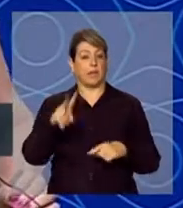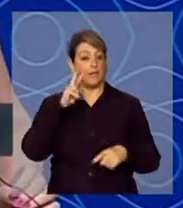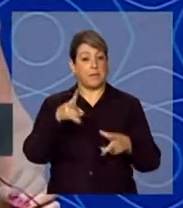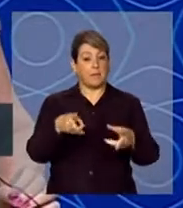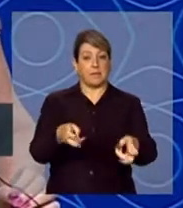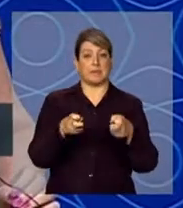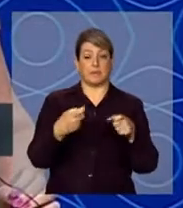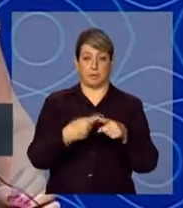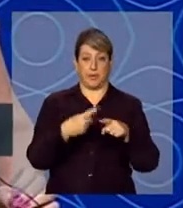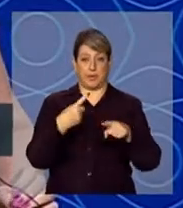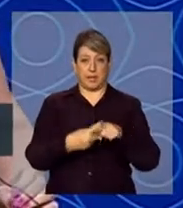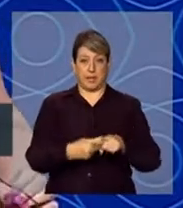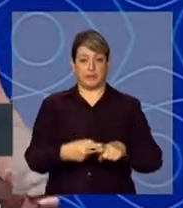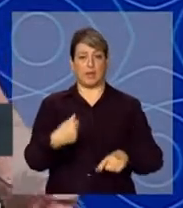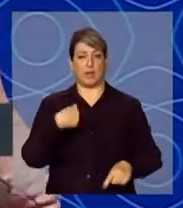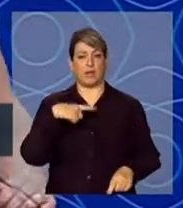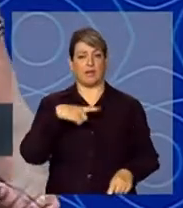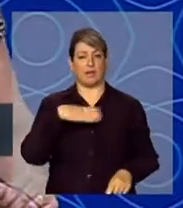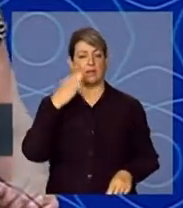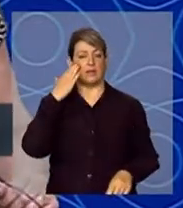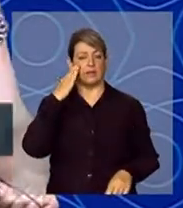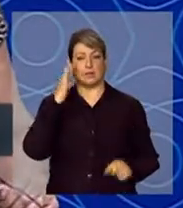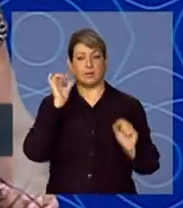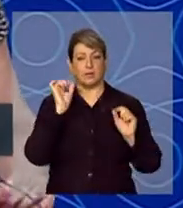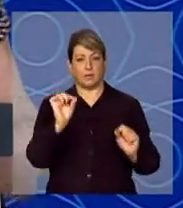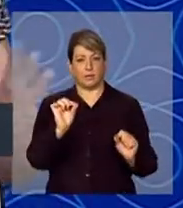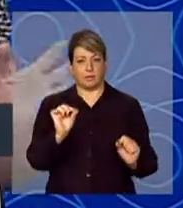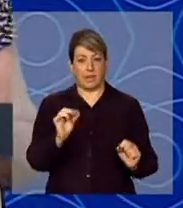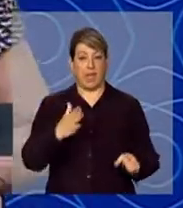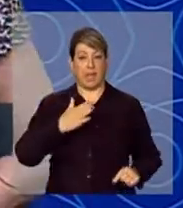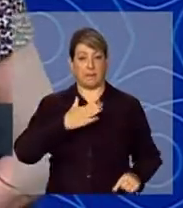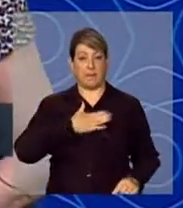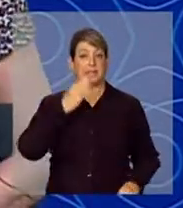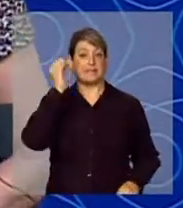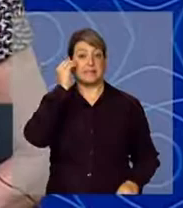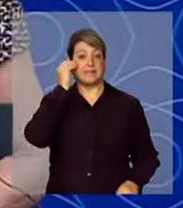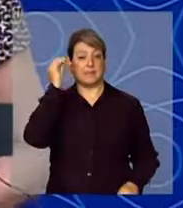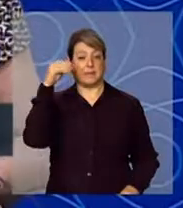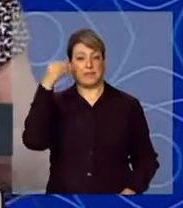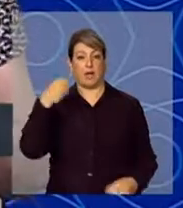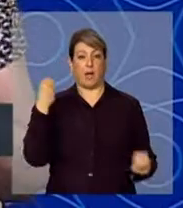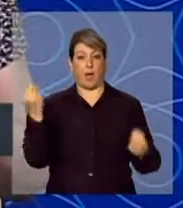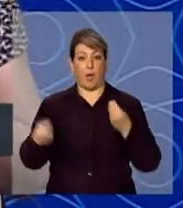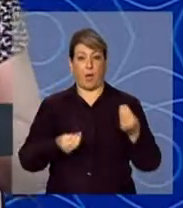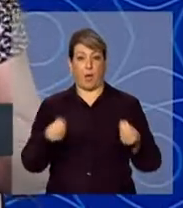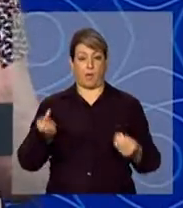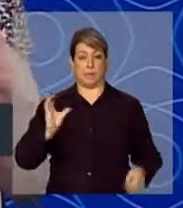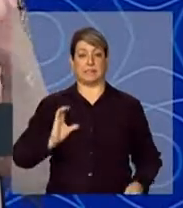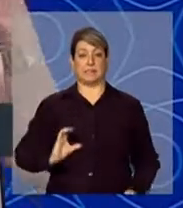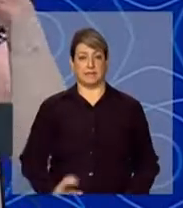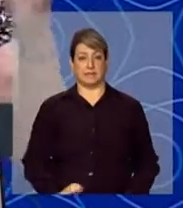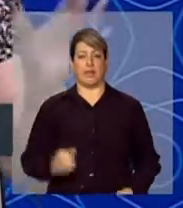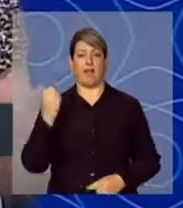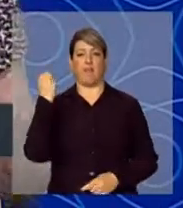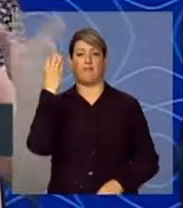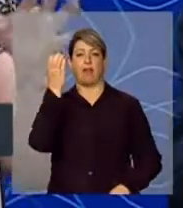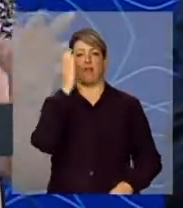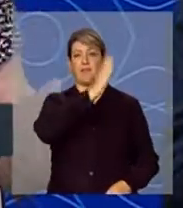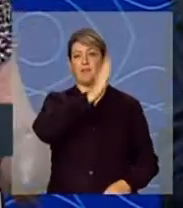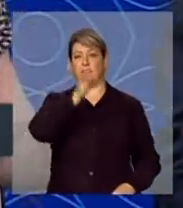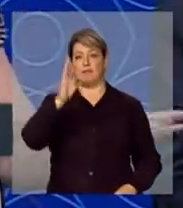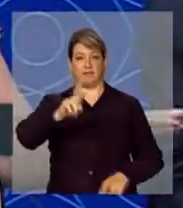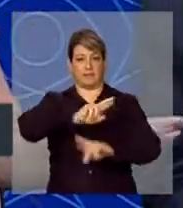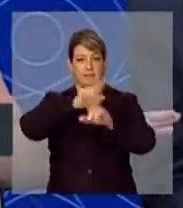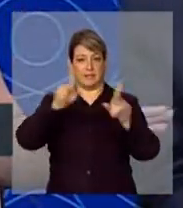porque eu tenho em mente, Aldo, a minha experiência como cidadã viajando para eventos